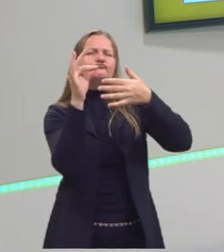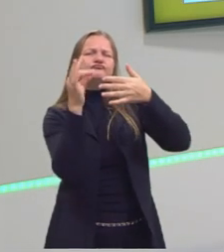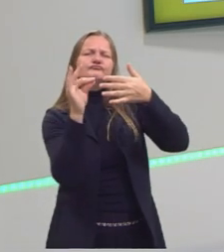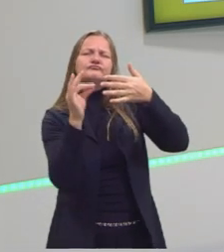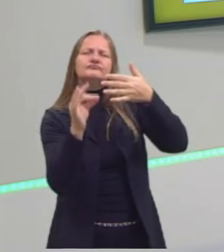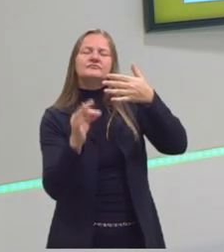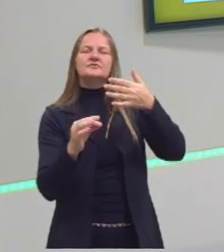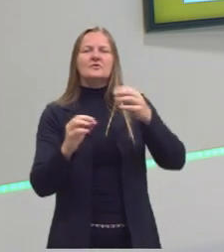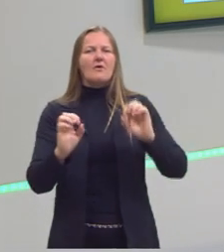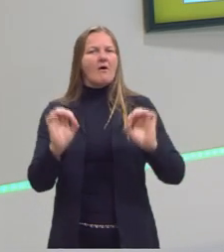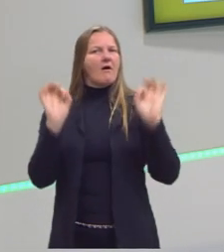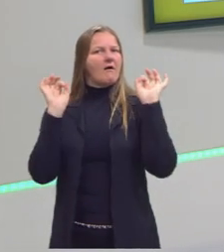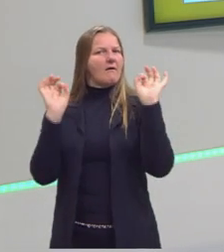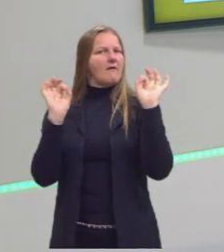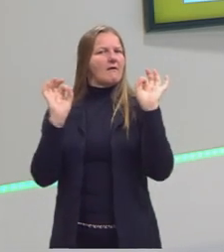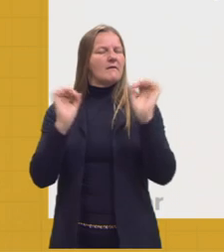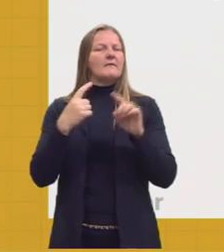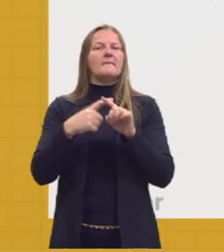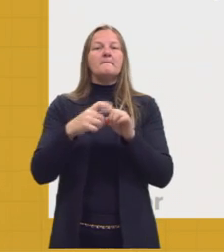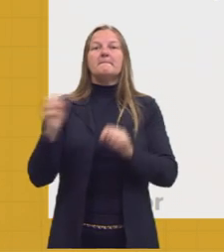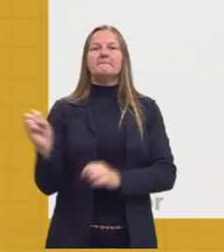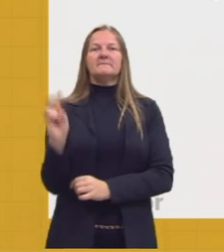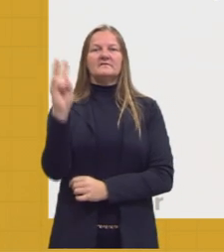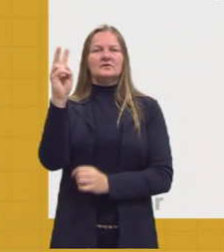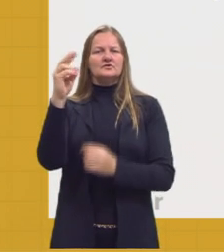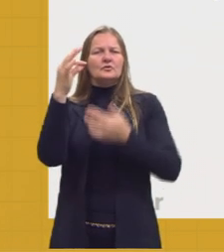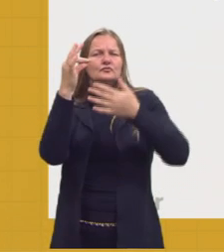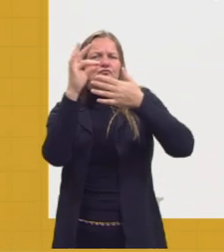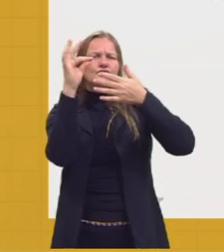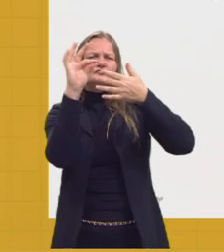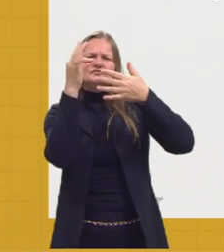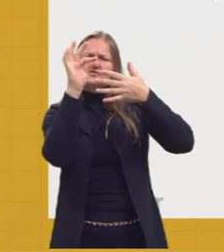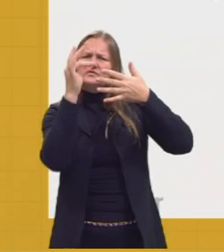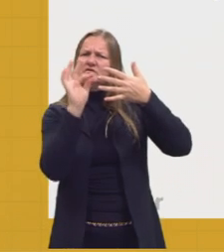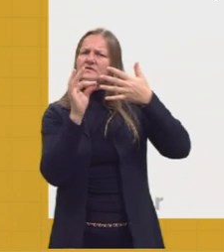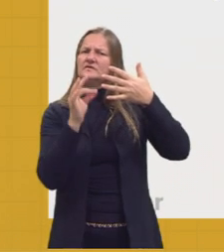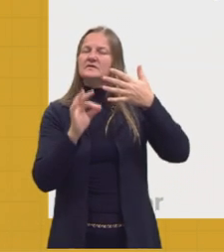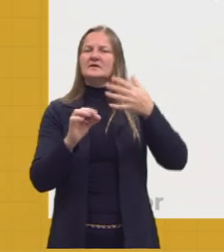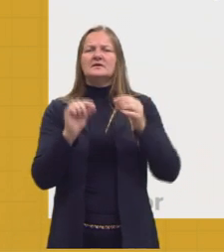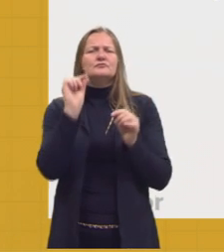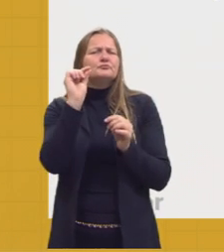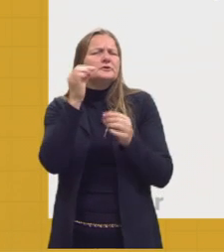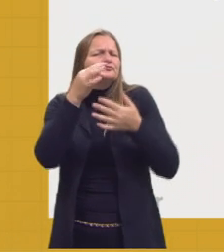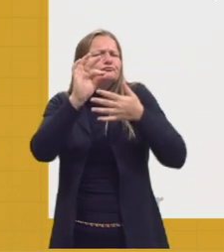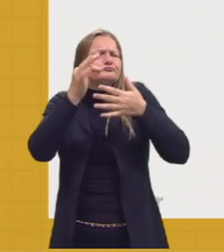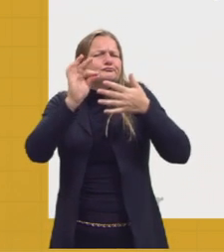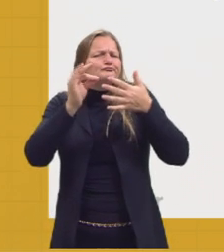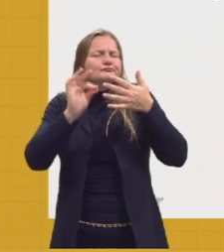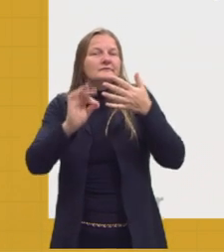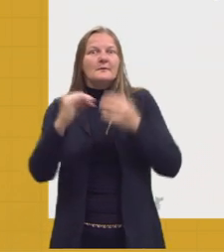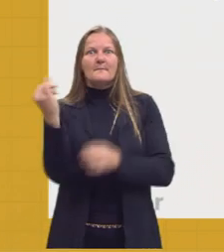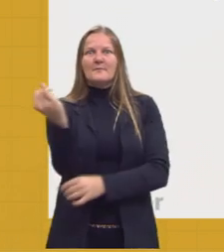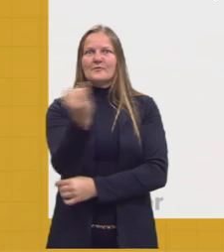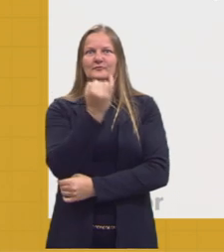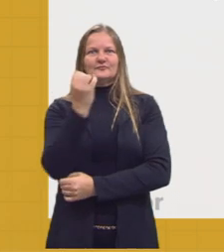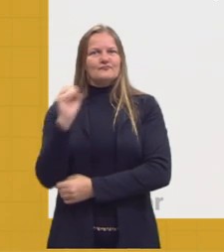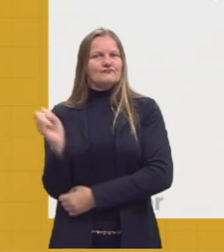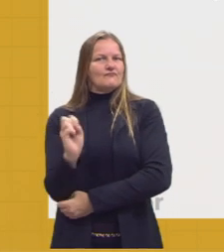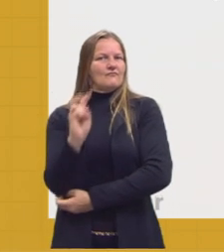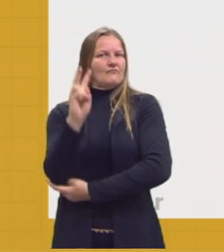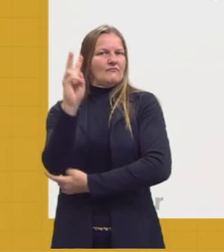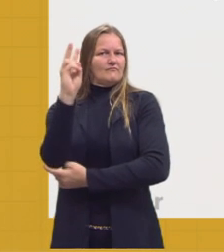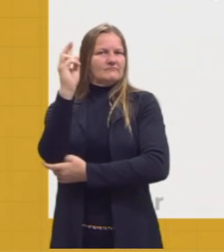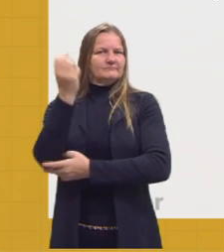tudo muito rebuscado. Valorização dos detalhes. Cada pequeno detalhe é muito bem